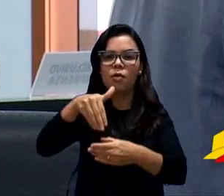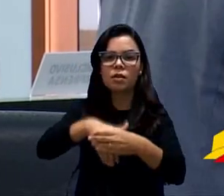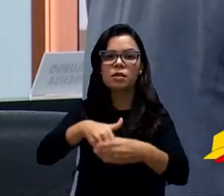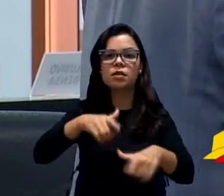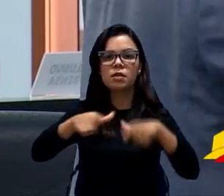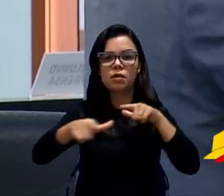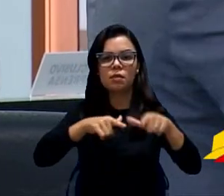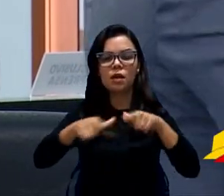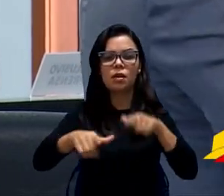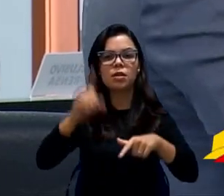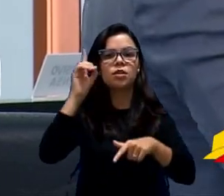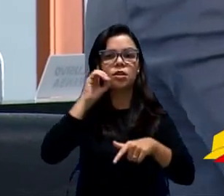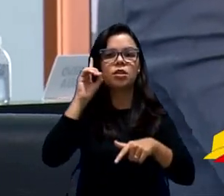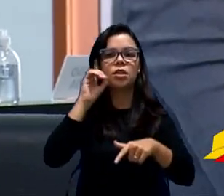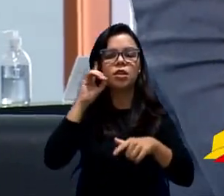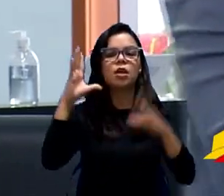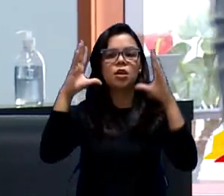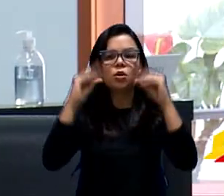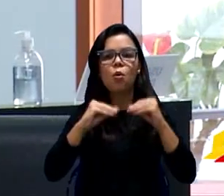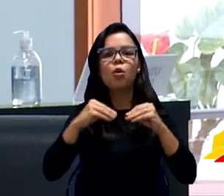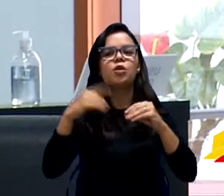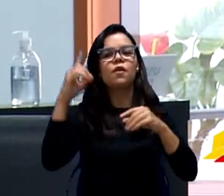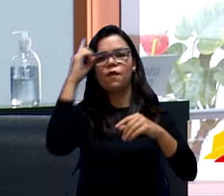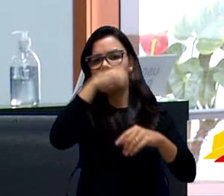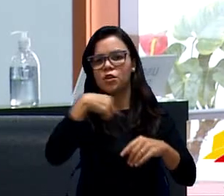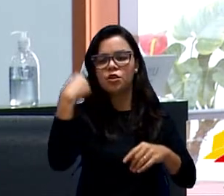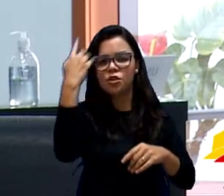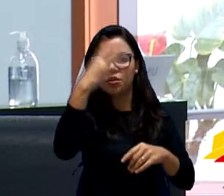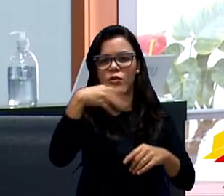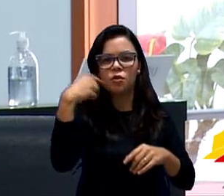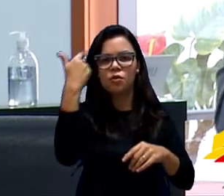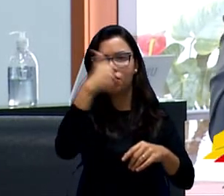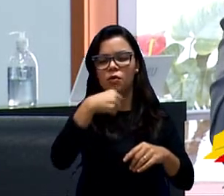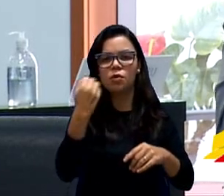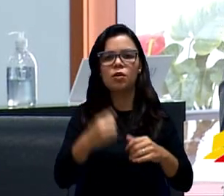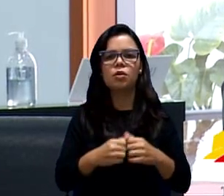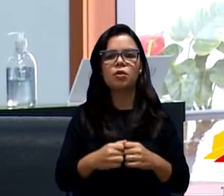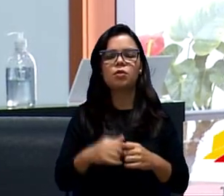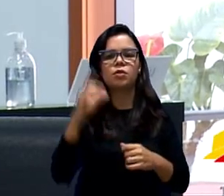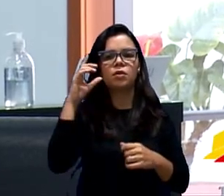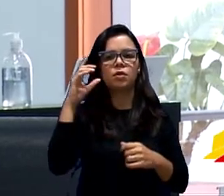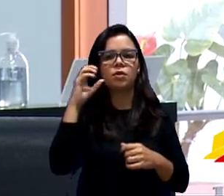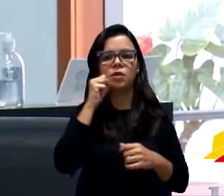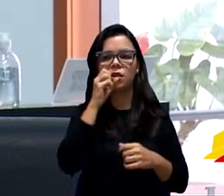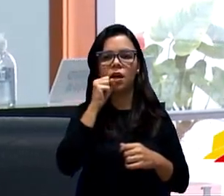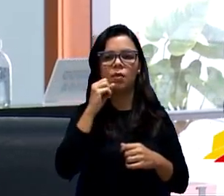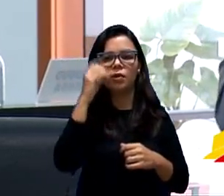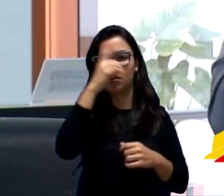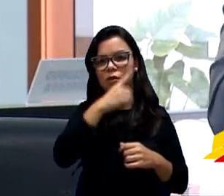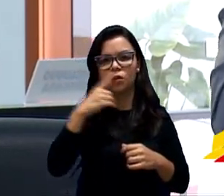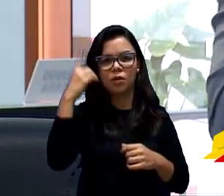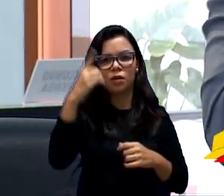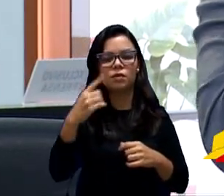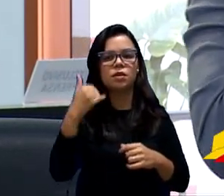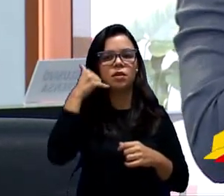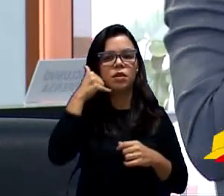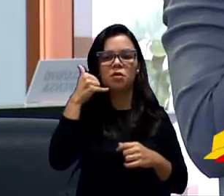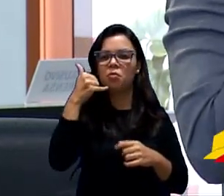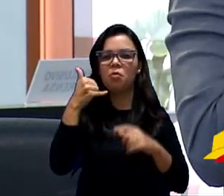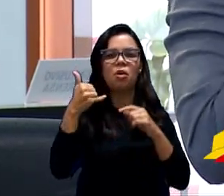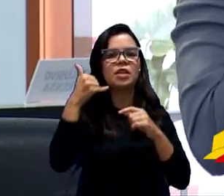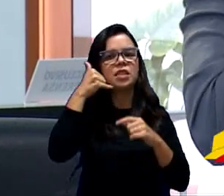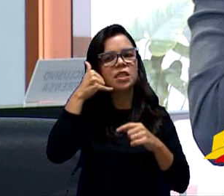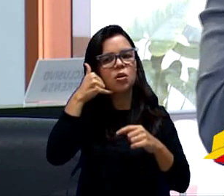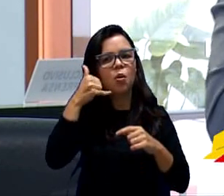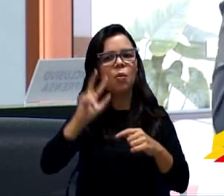vereador Fausto Pérez, 24 horas, no sábado, no domingo. Eu não desligo o meu telefone. Eu também não. Você também não, Vossa Excelência também não.